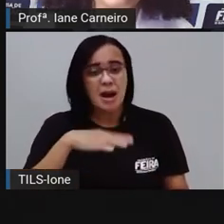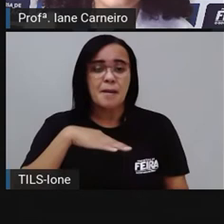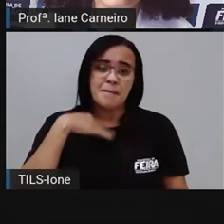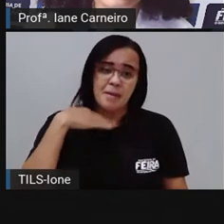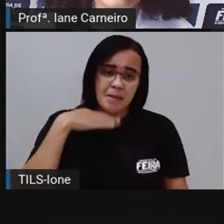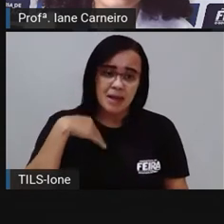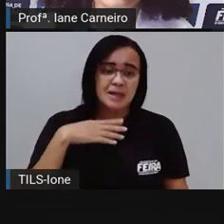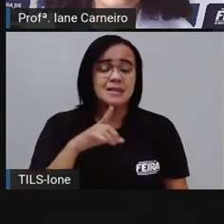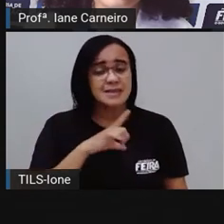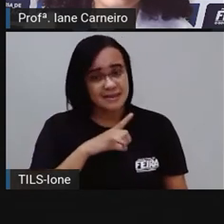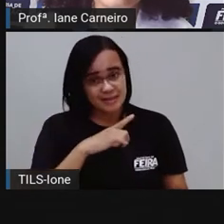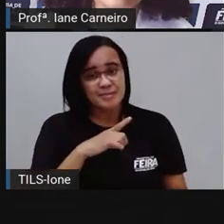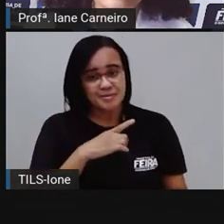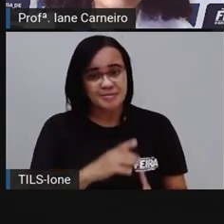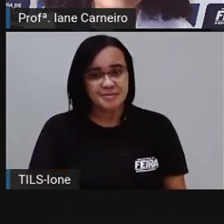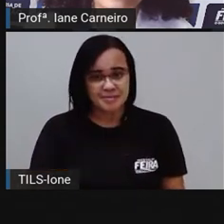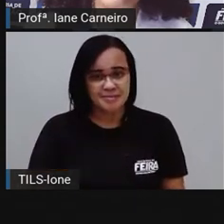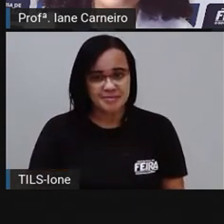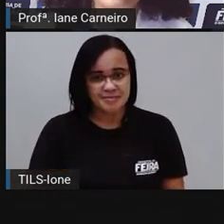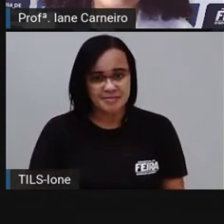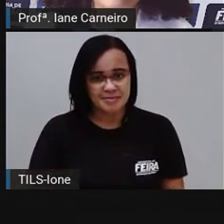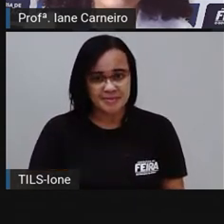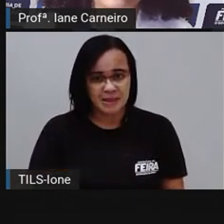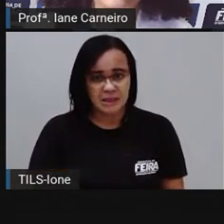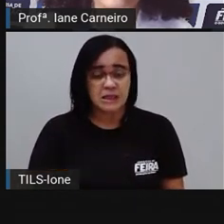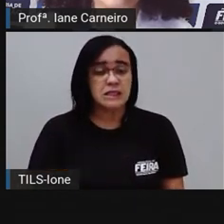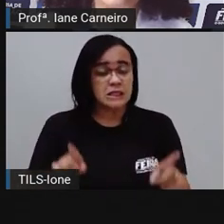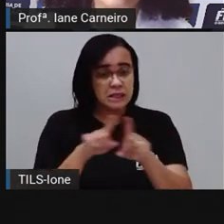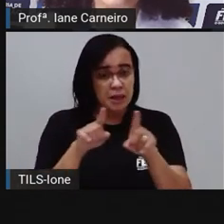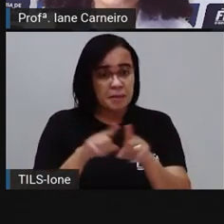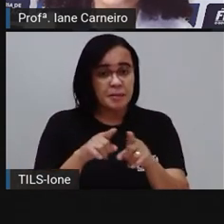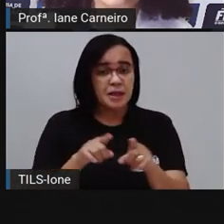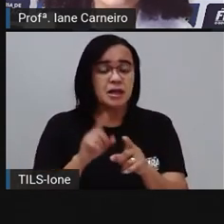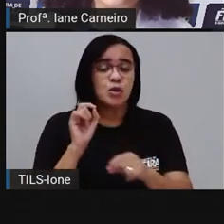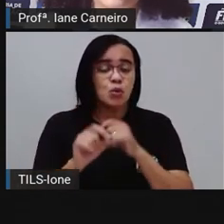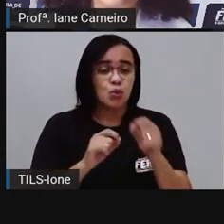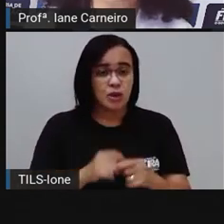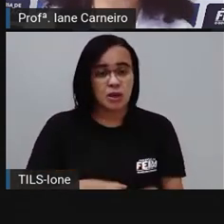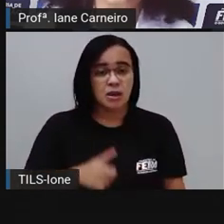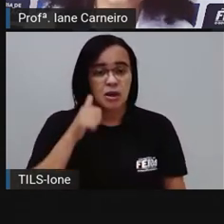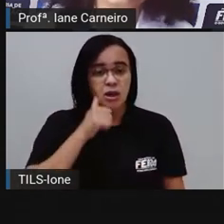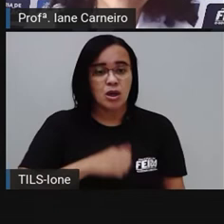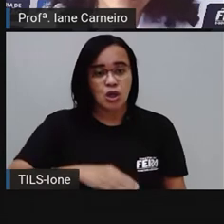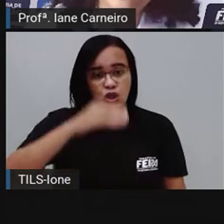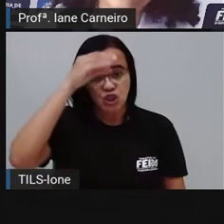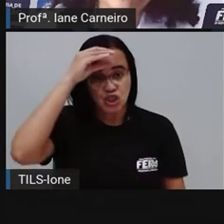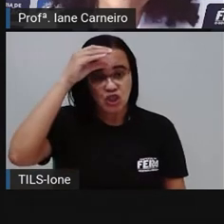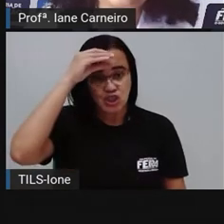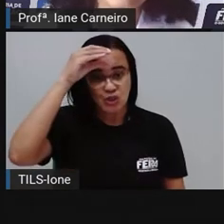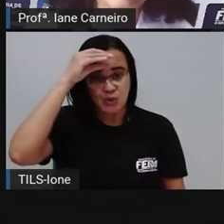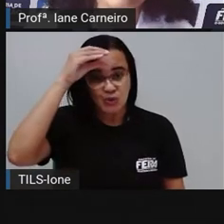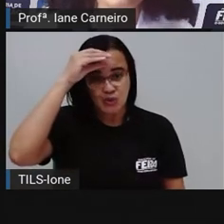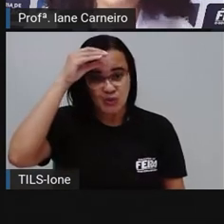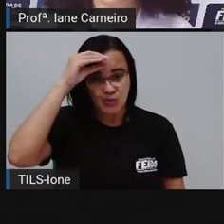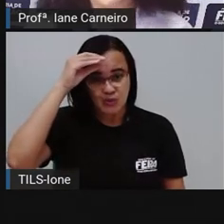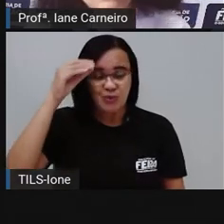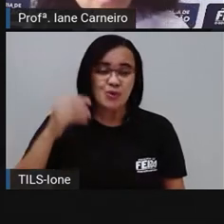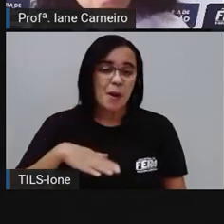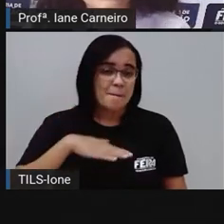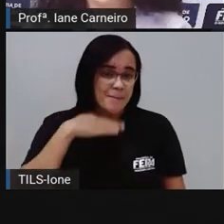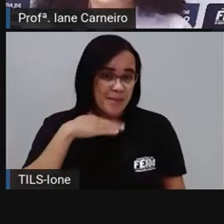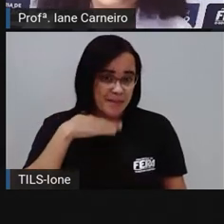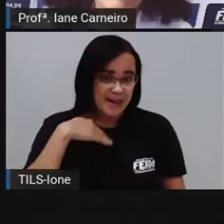a gente vê, ó, que está ligado a nossa mãe, ó, os nossos tios maternos, né? Ou seja, os